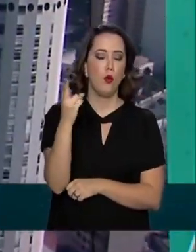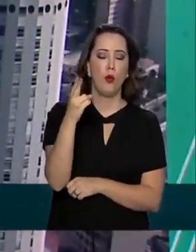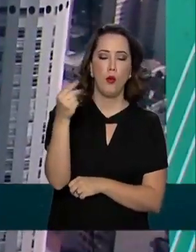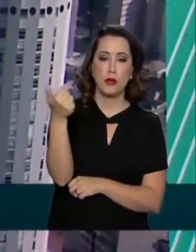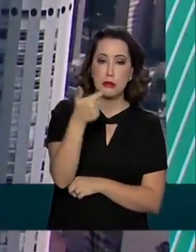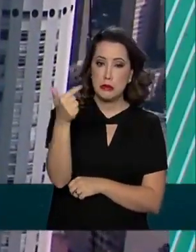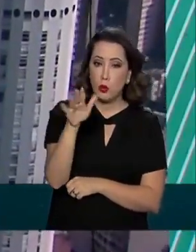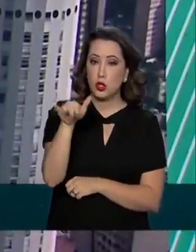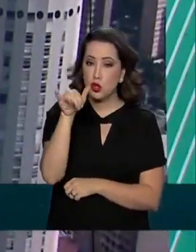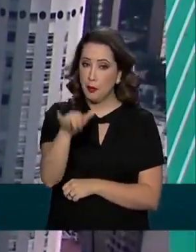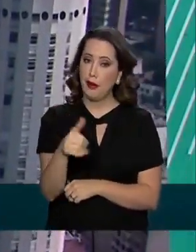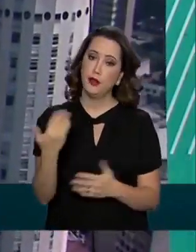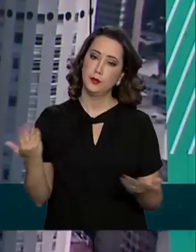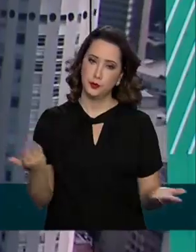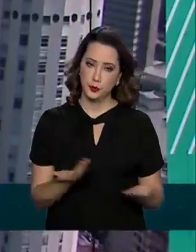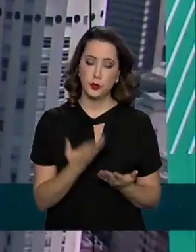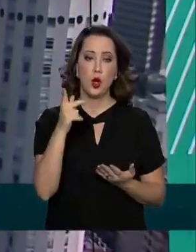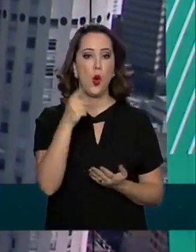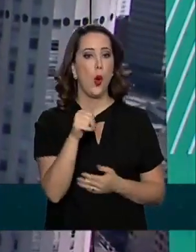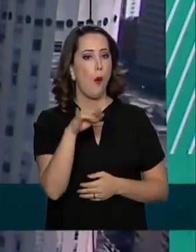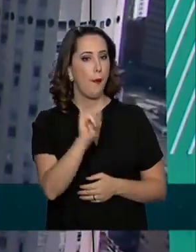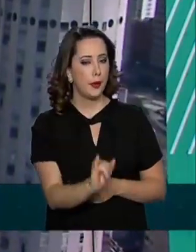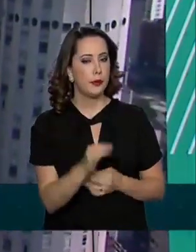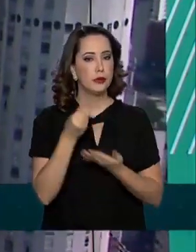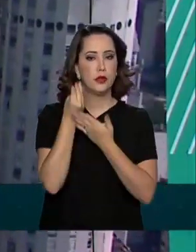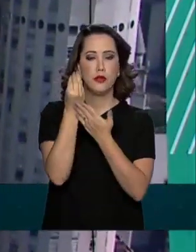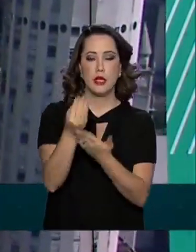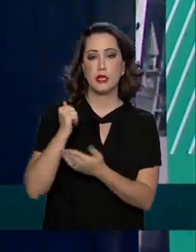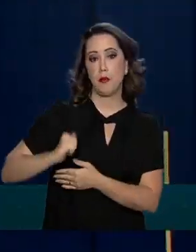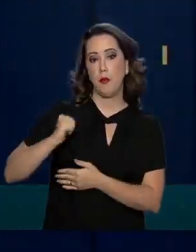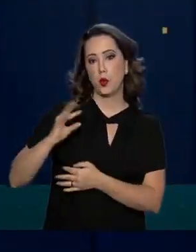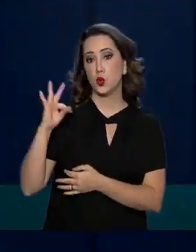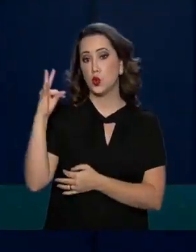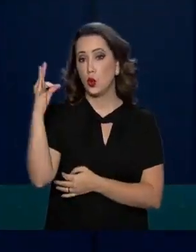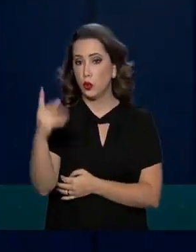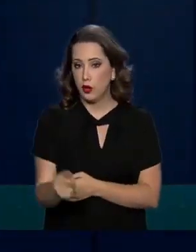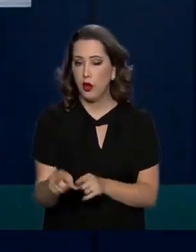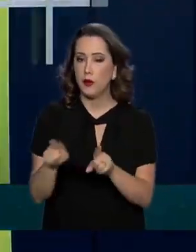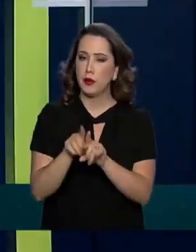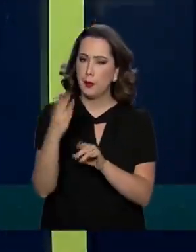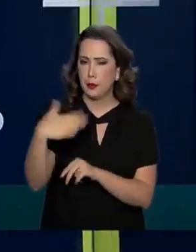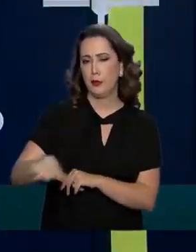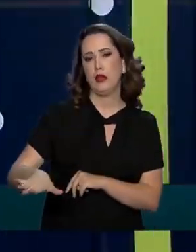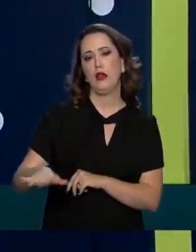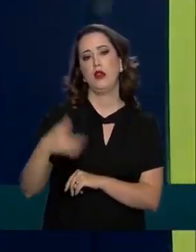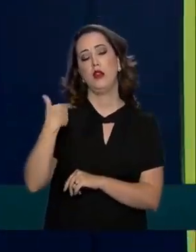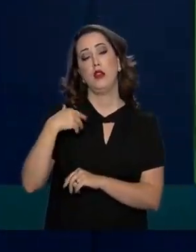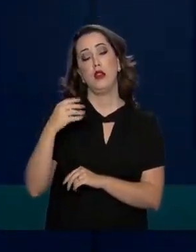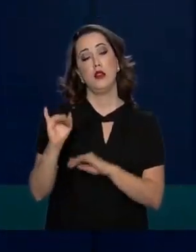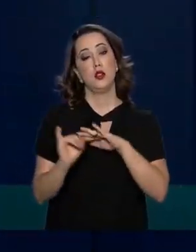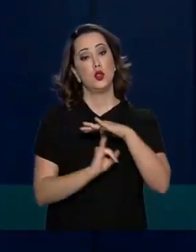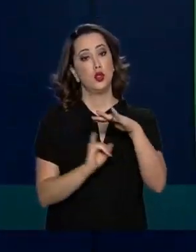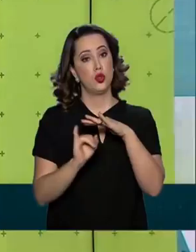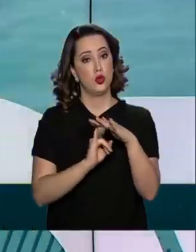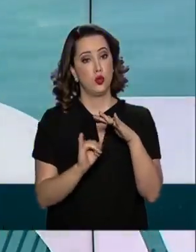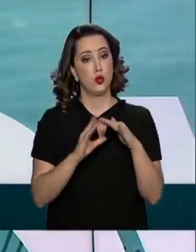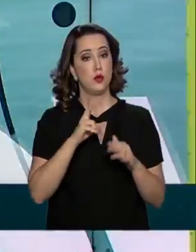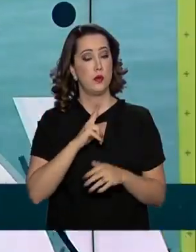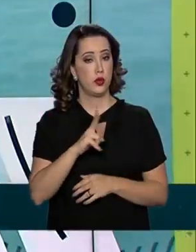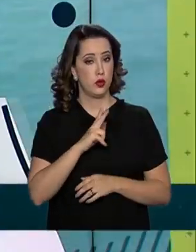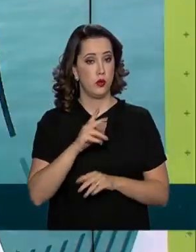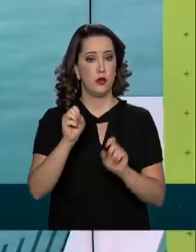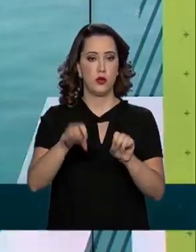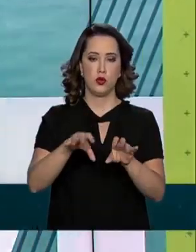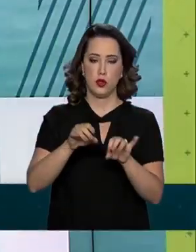chamadas. O ProUni oferece bolsas de estudo integrais e parciais em instituições privadas de educação